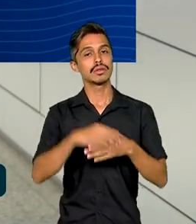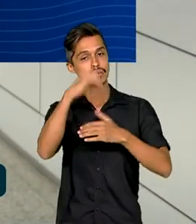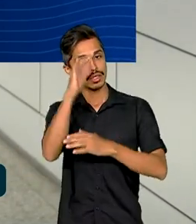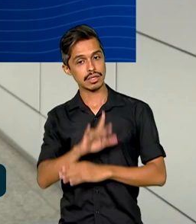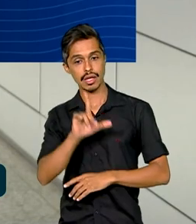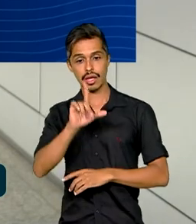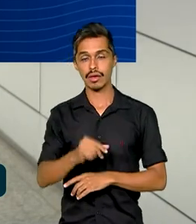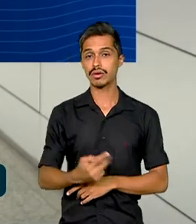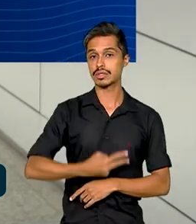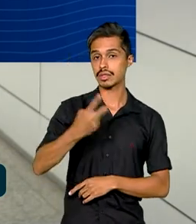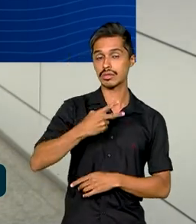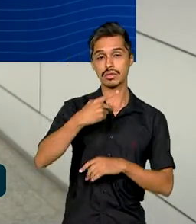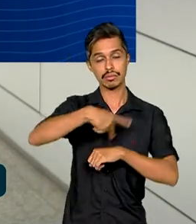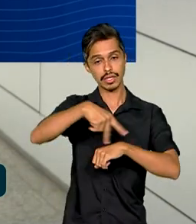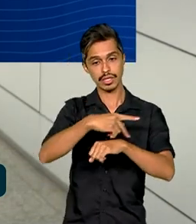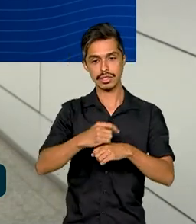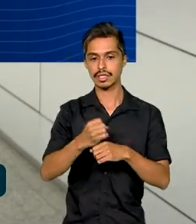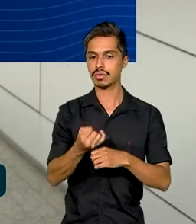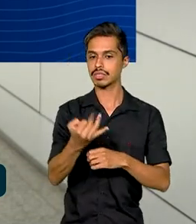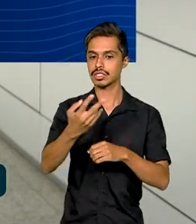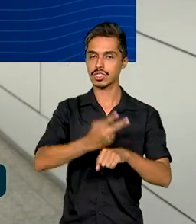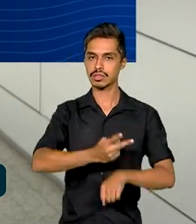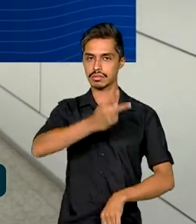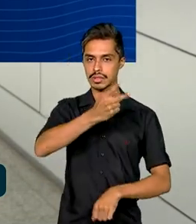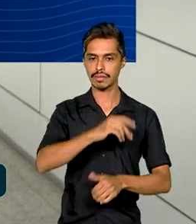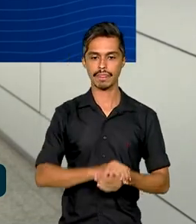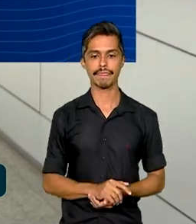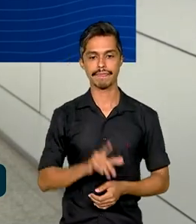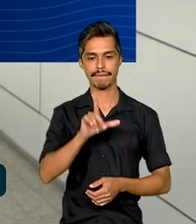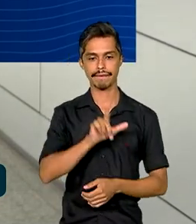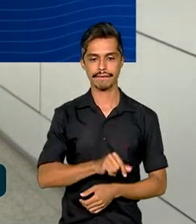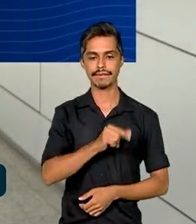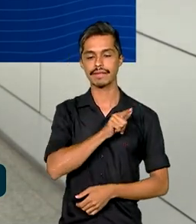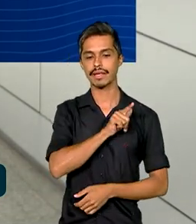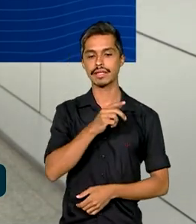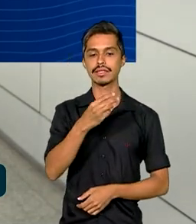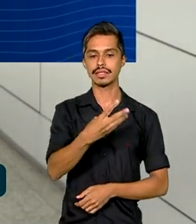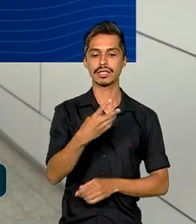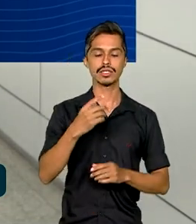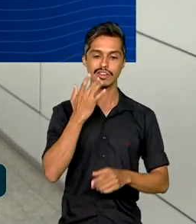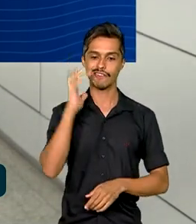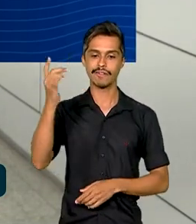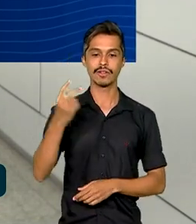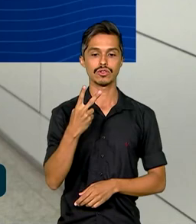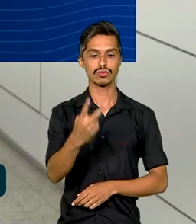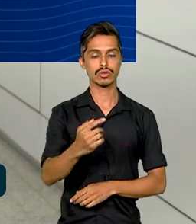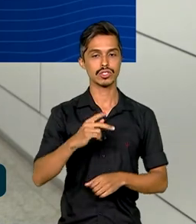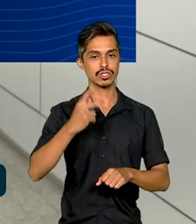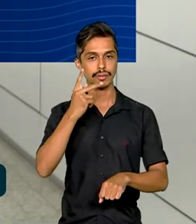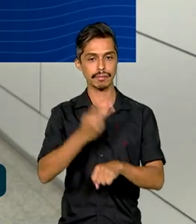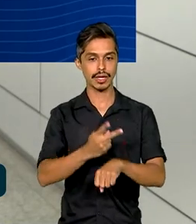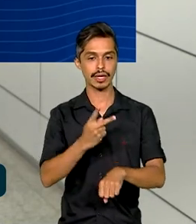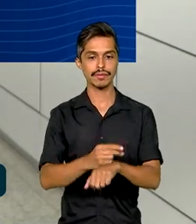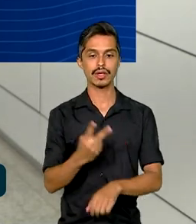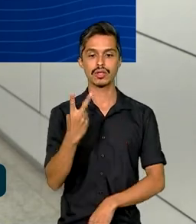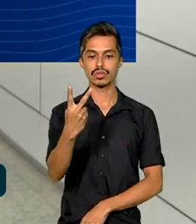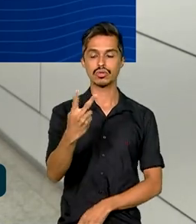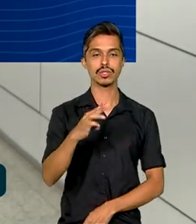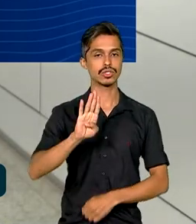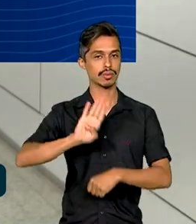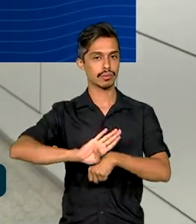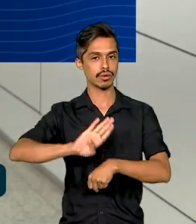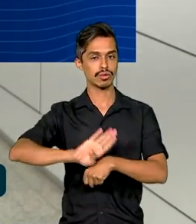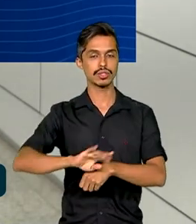é o segundo país no número de medalhas, com três de ouro, duas de prata, duas medalhas de bronze